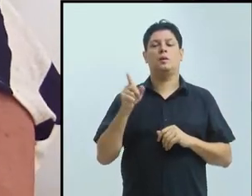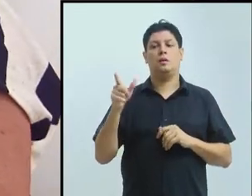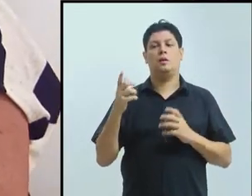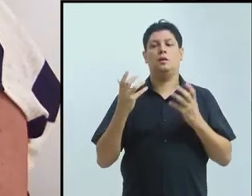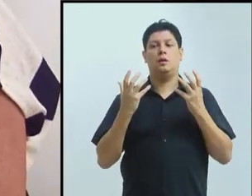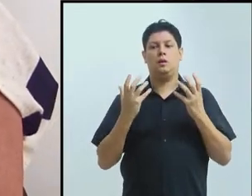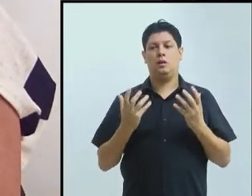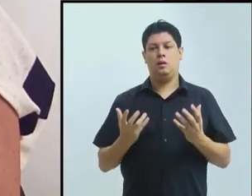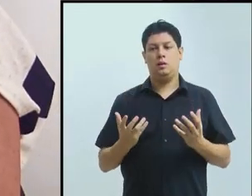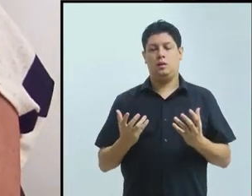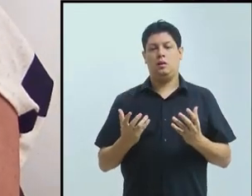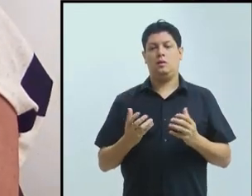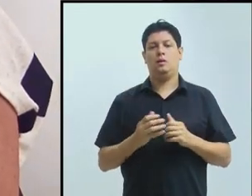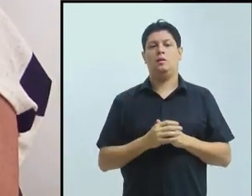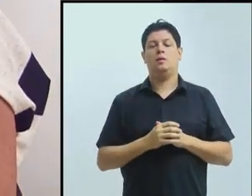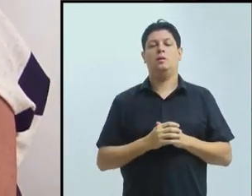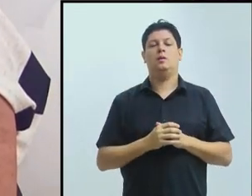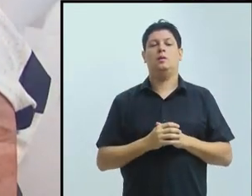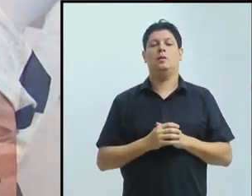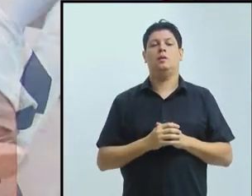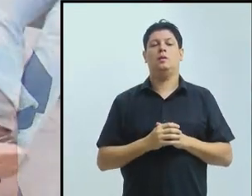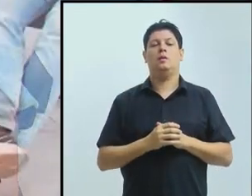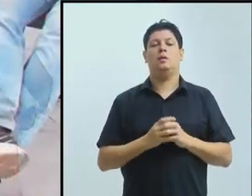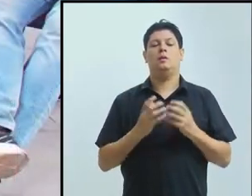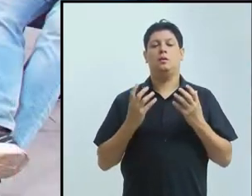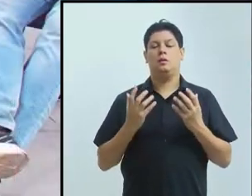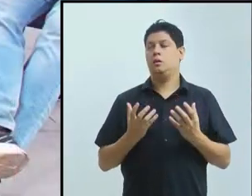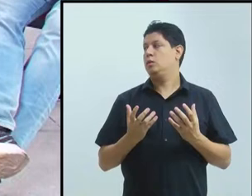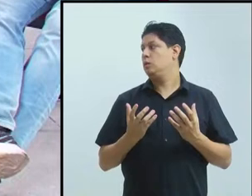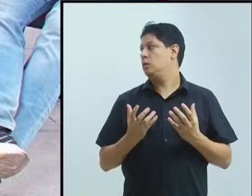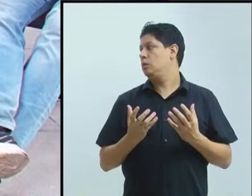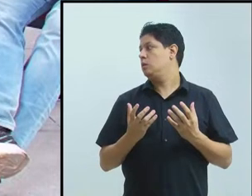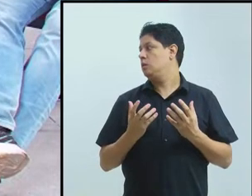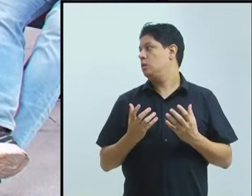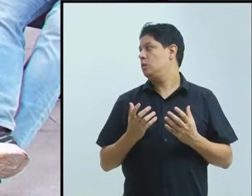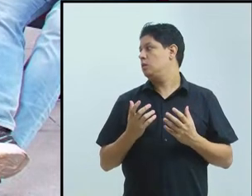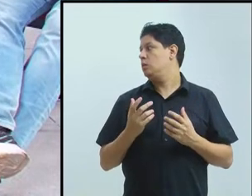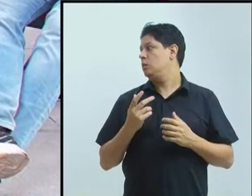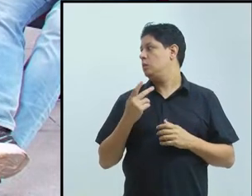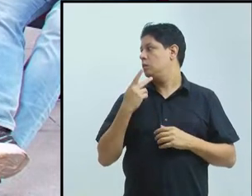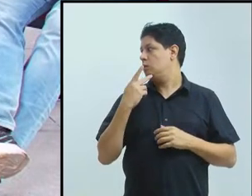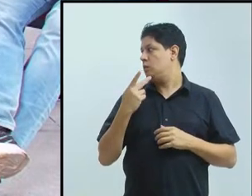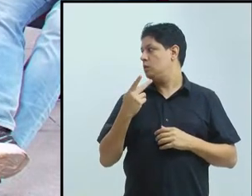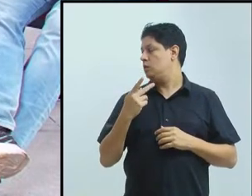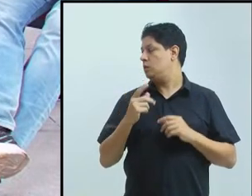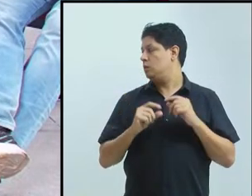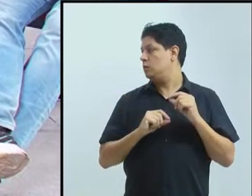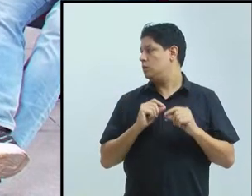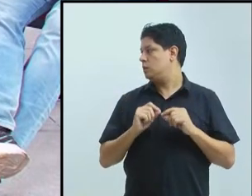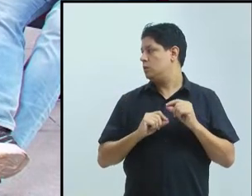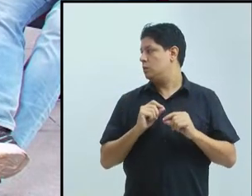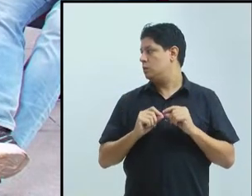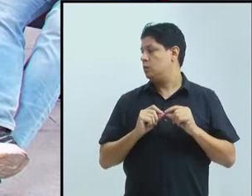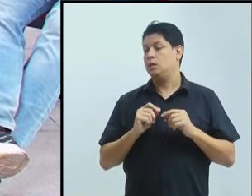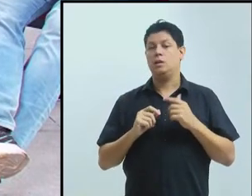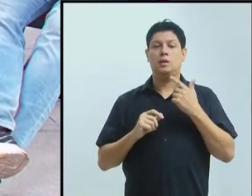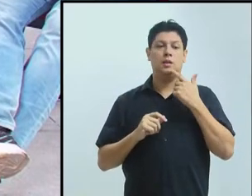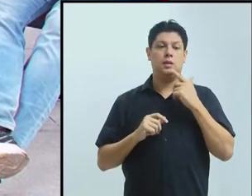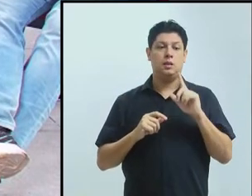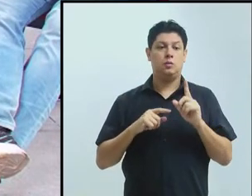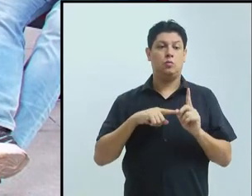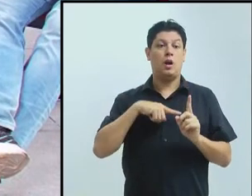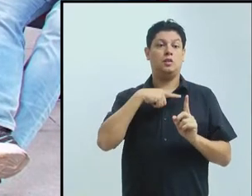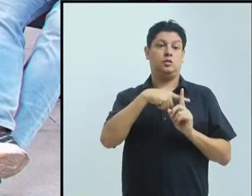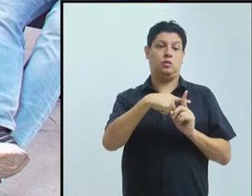gente não pode dizer que é língua... Estrangeira. É adicional. Não, mas não é que a gente não aprendeu,